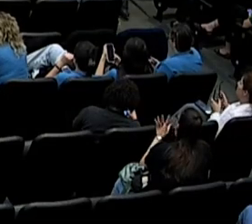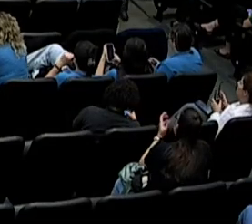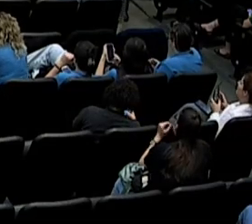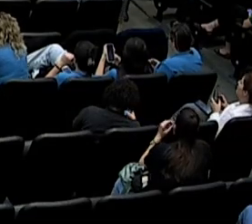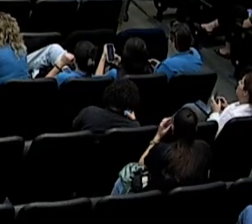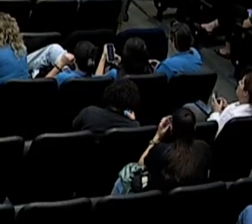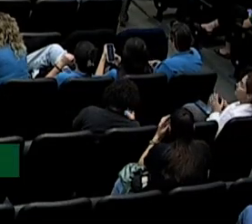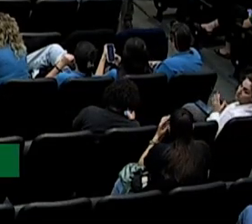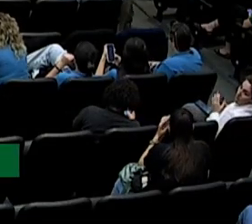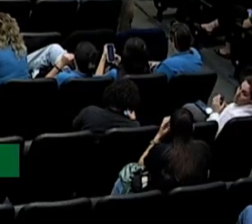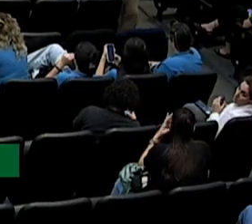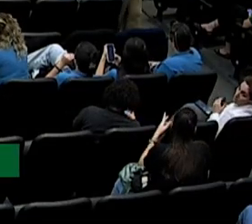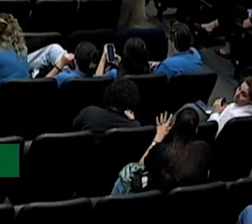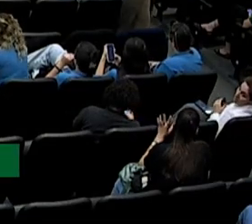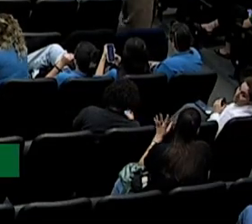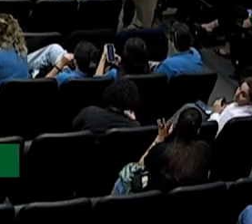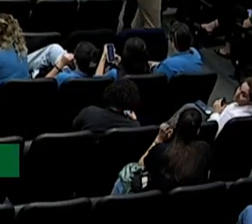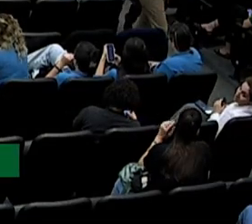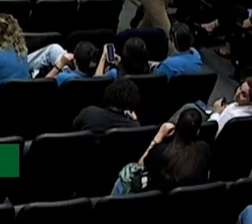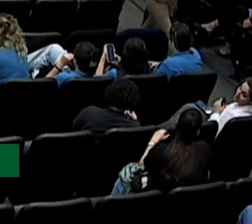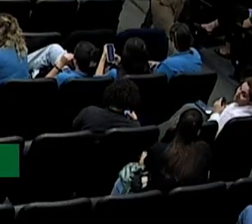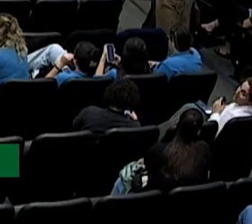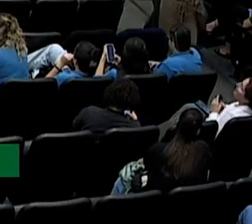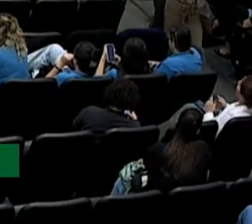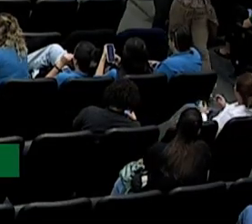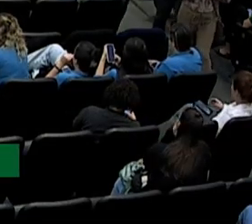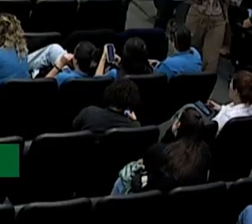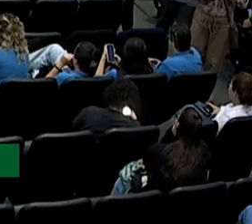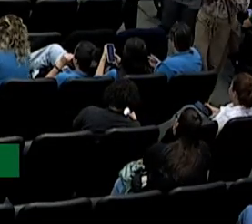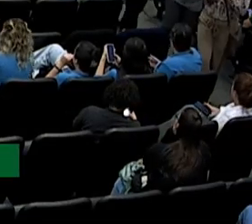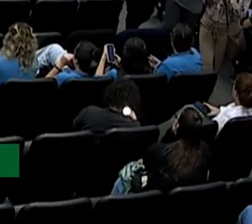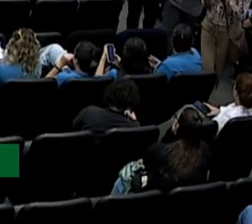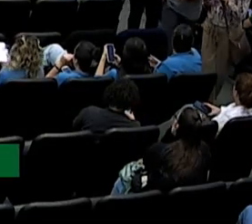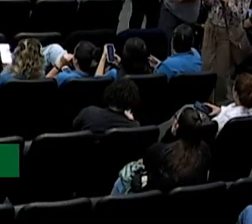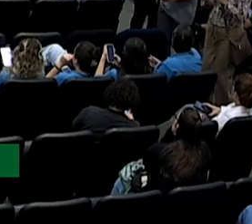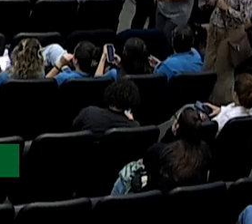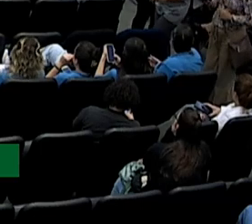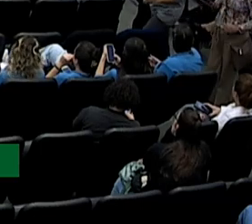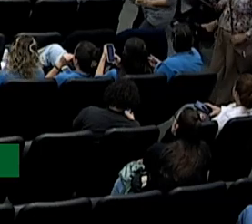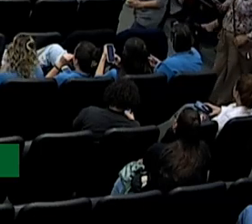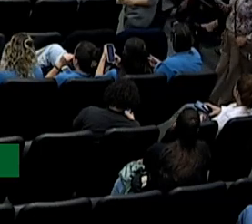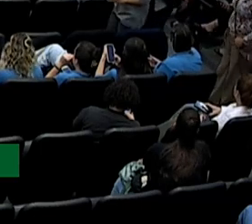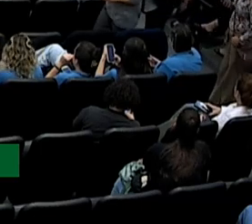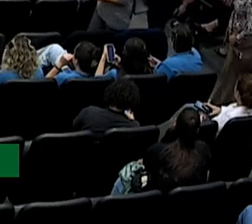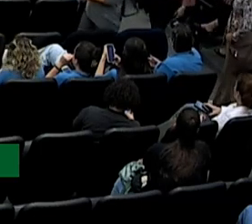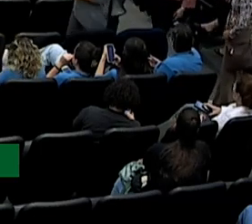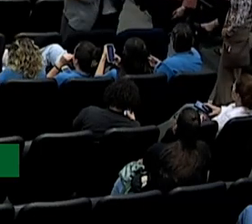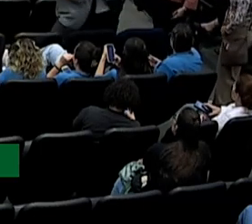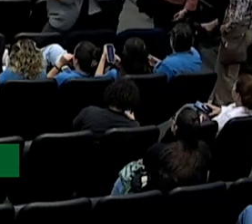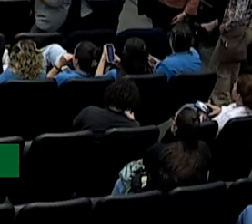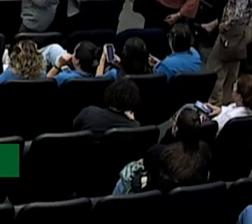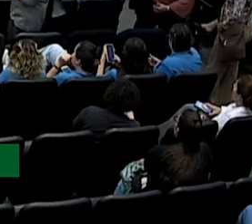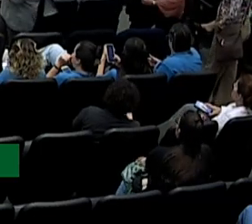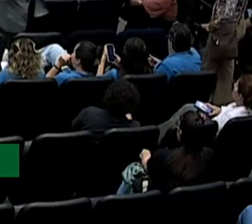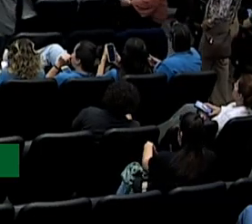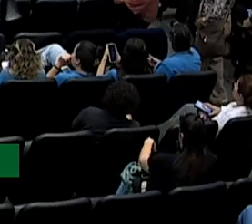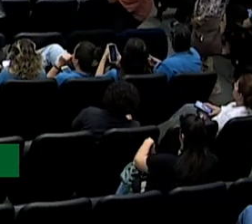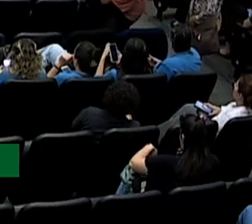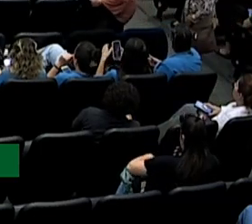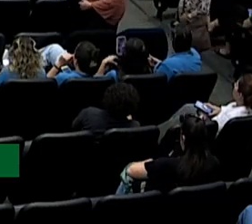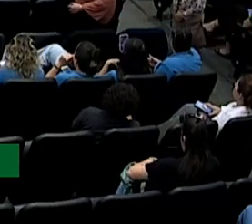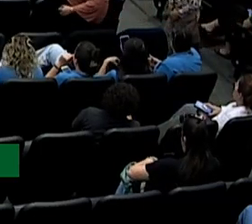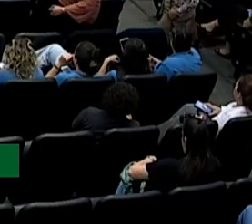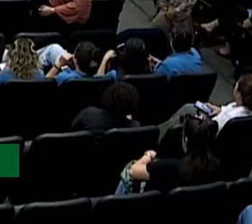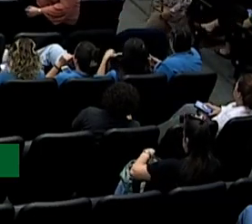Vamos dar continuidade aos serviços agora do período da tarde. Antes, gostaria de fazer uma solicitação a